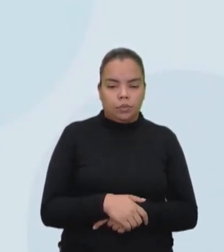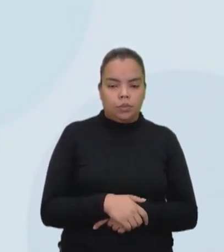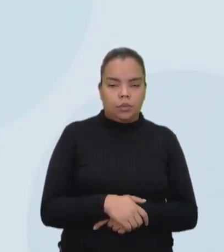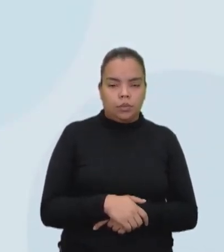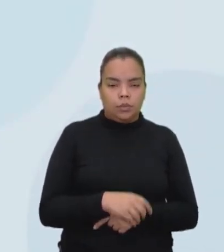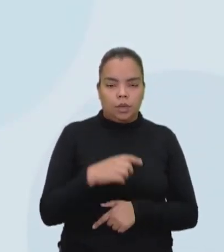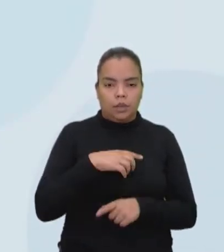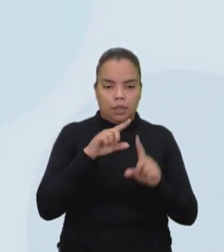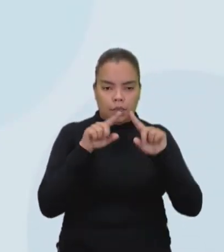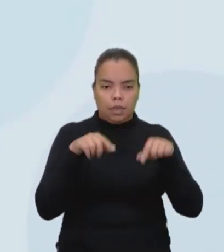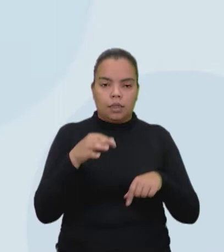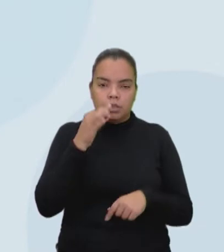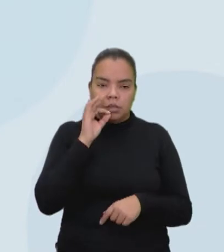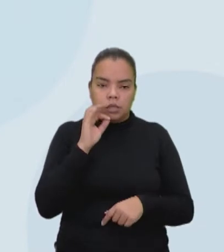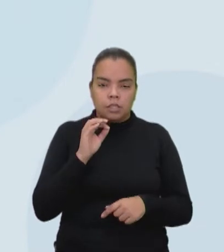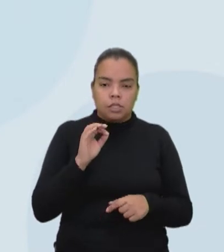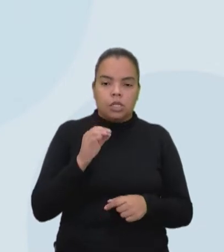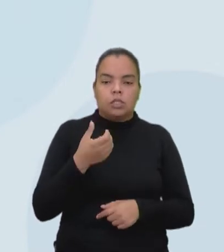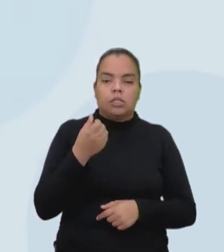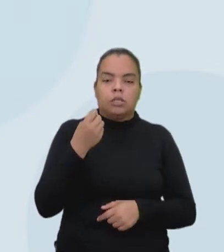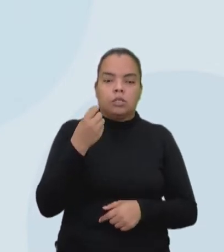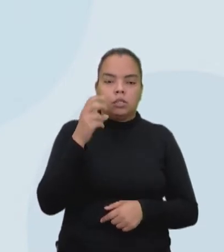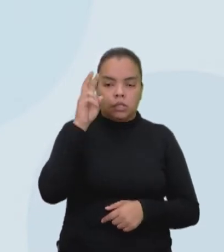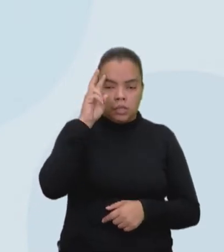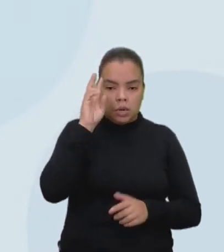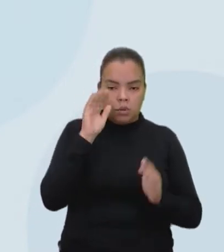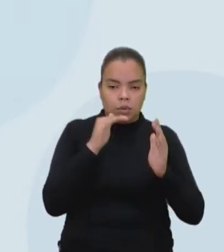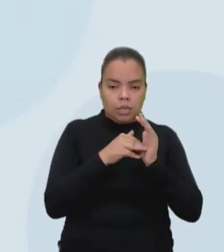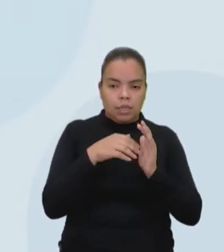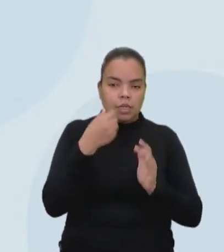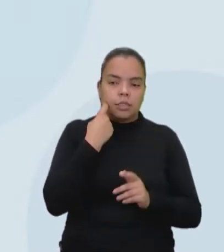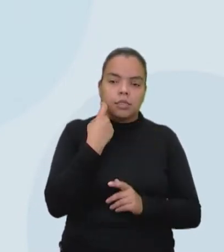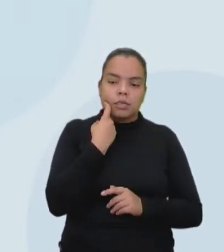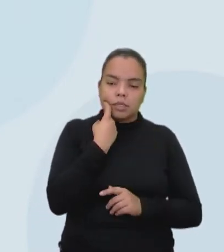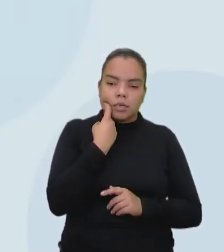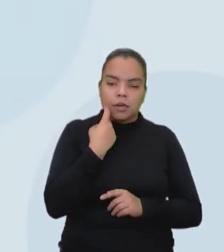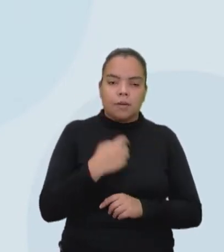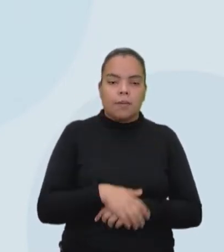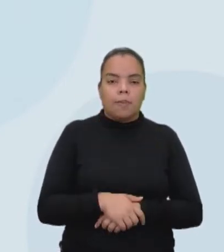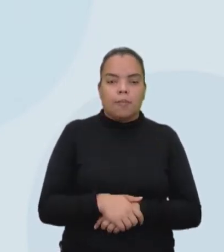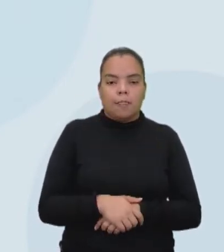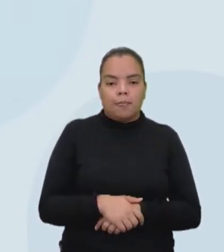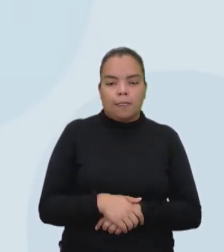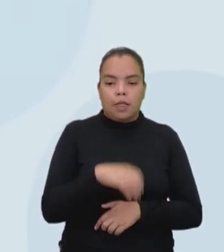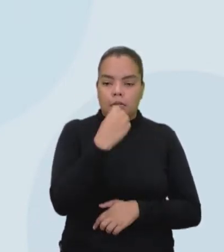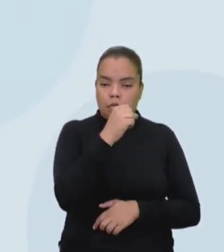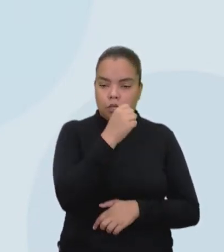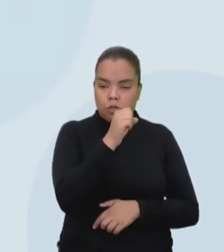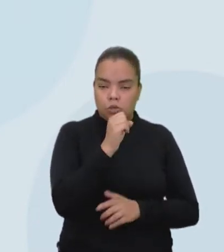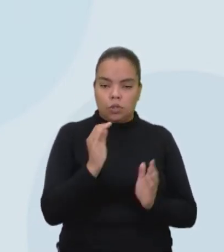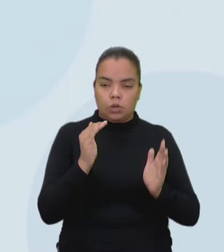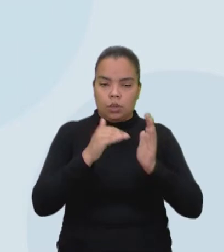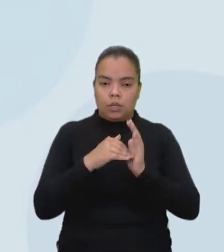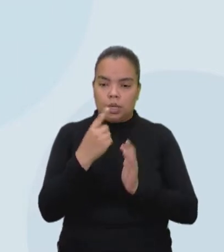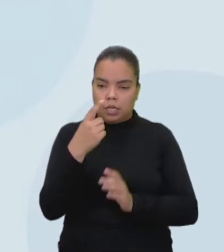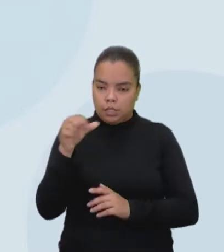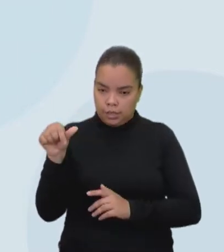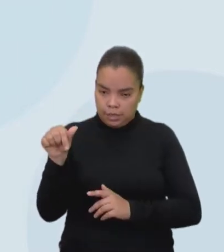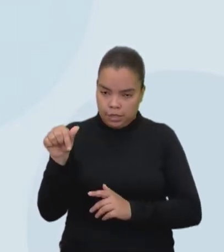a cafeteria abre de segunda a sexta, das 8 às 17.